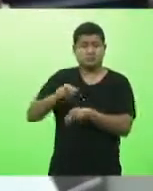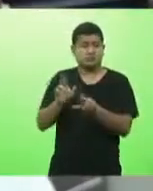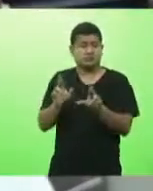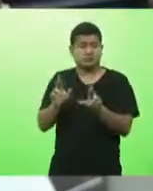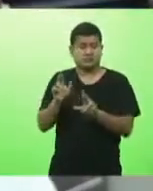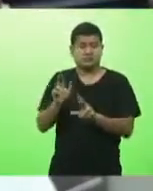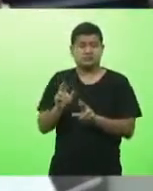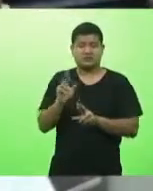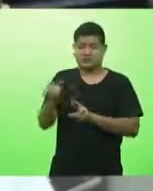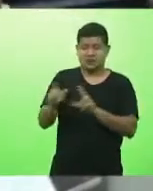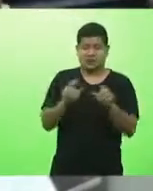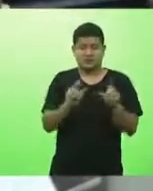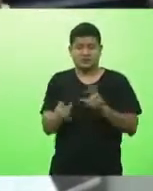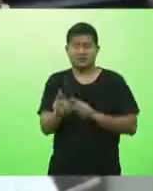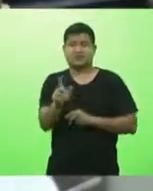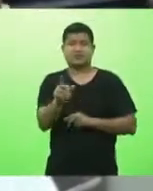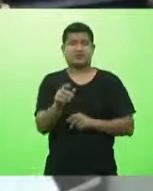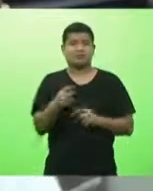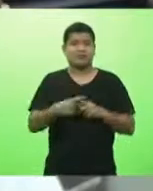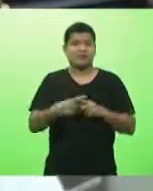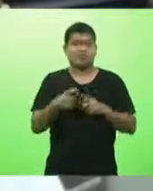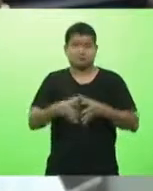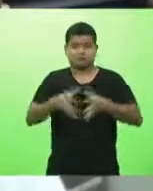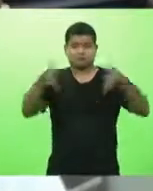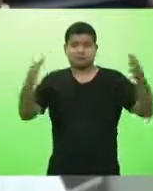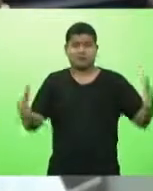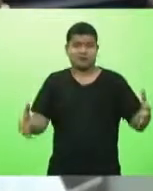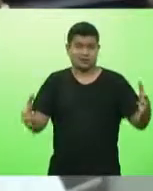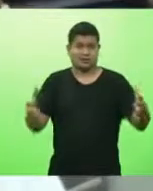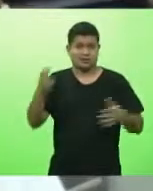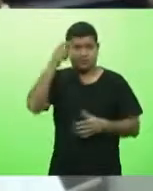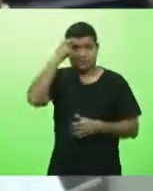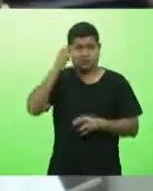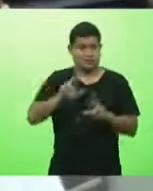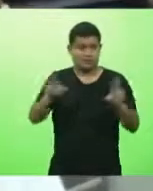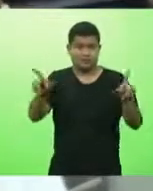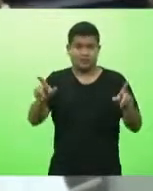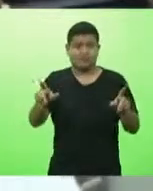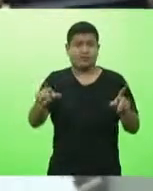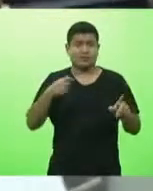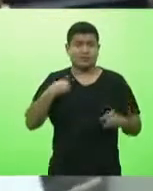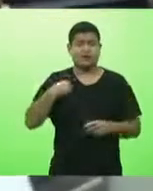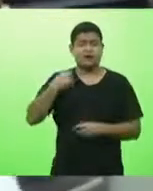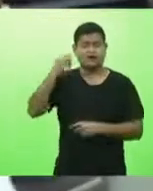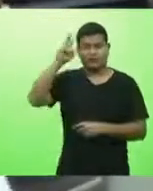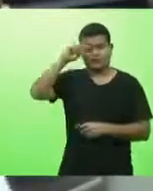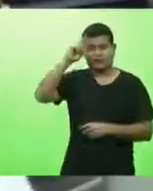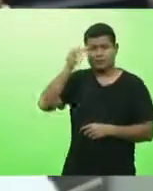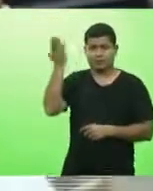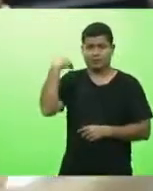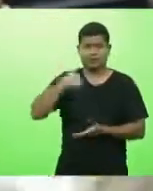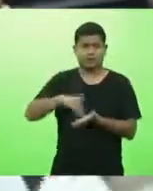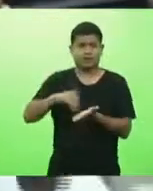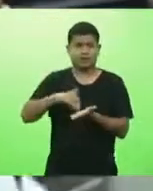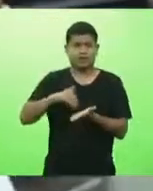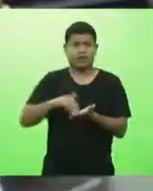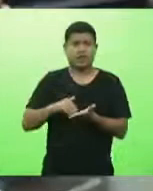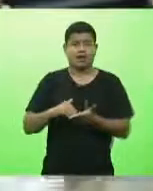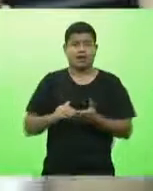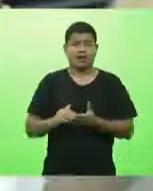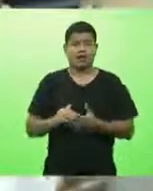grande que é e eu me lembro bem quando eu era secretária de justiça e cidadania que as mesmas coisas que